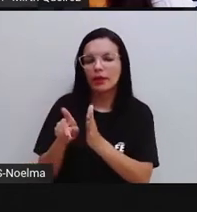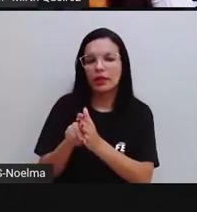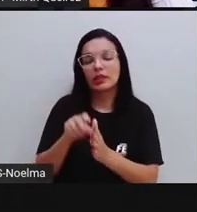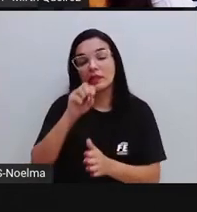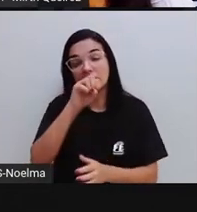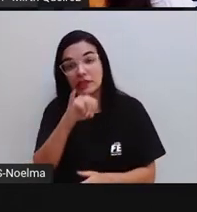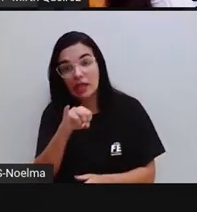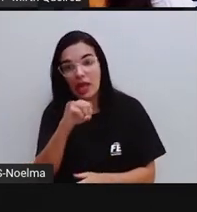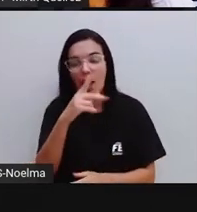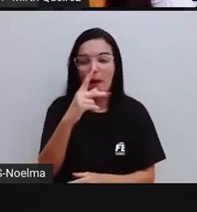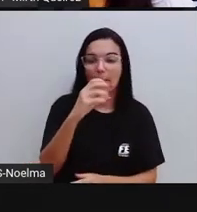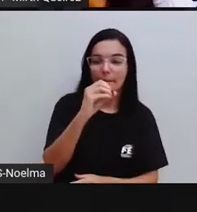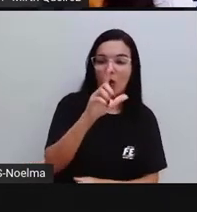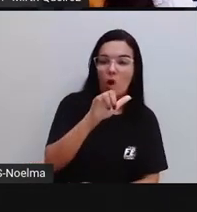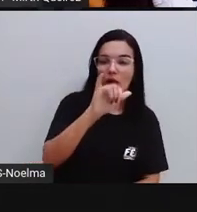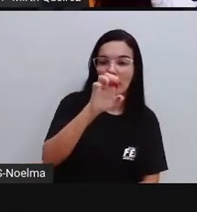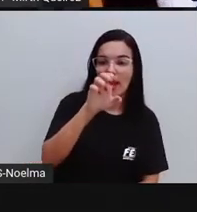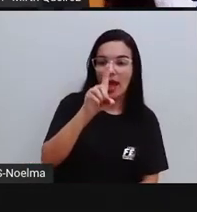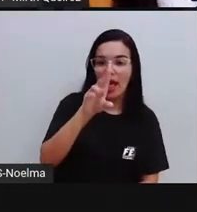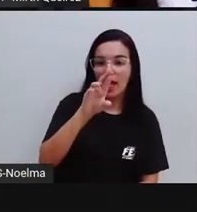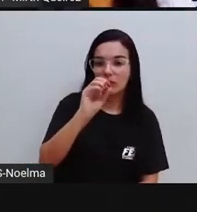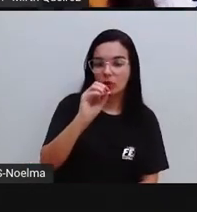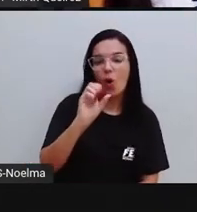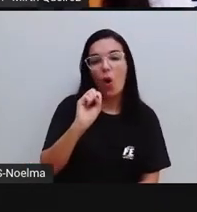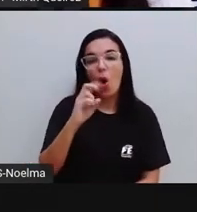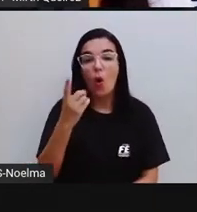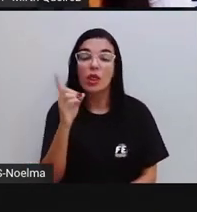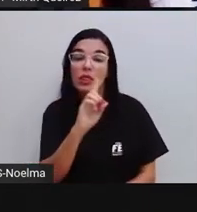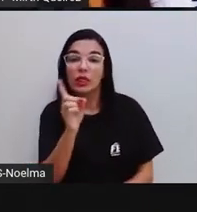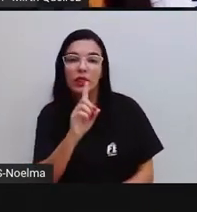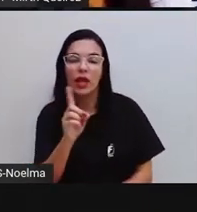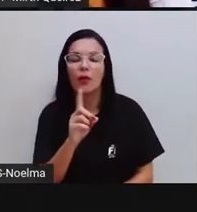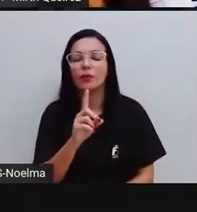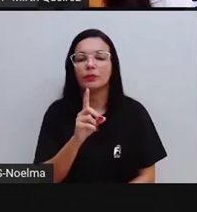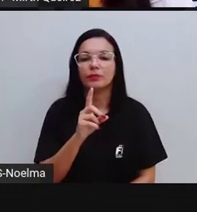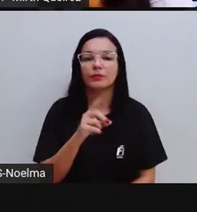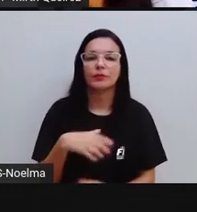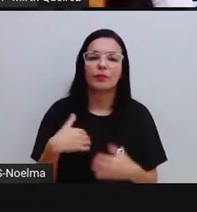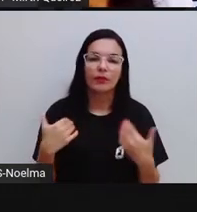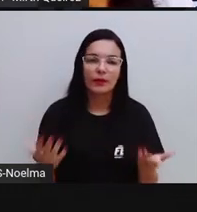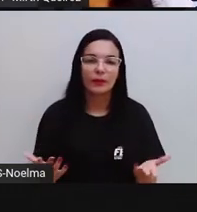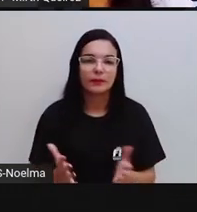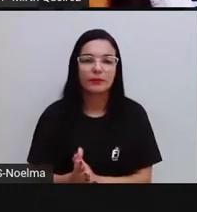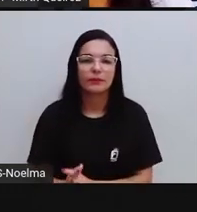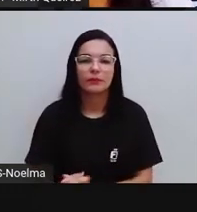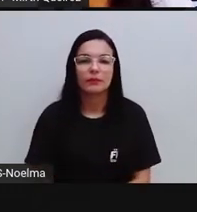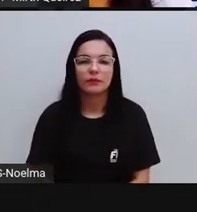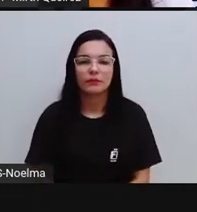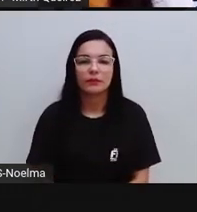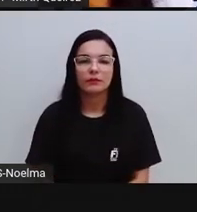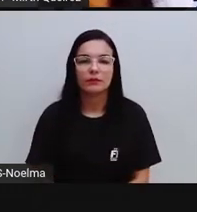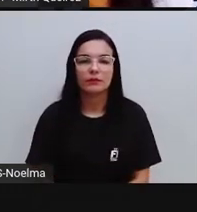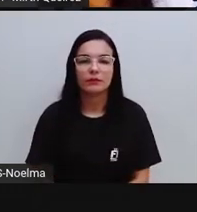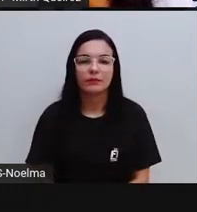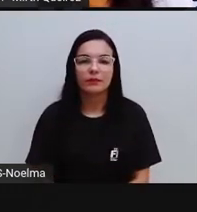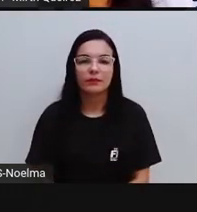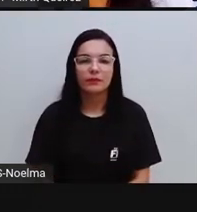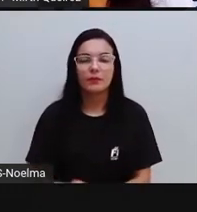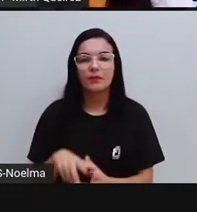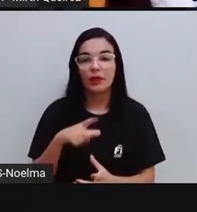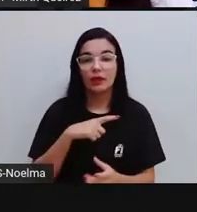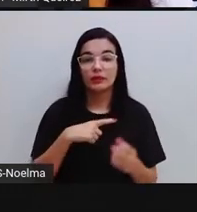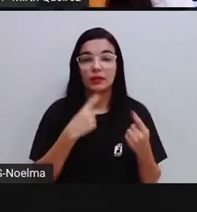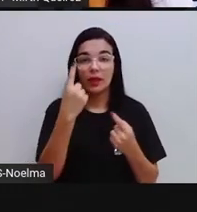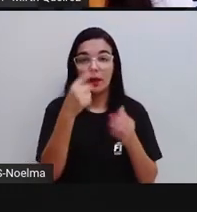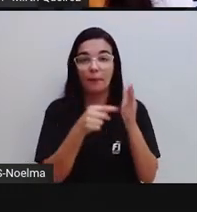quais dessas figuras aqui são corpos arredondados ou não poliedros? Por que? Nós temos